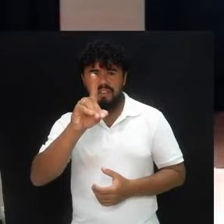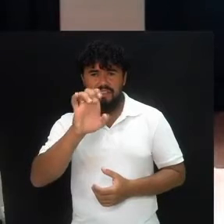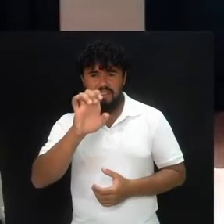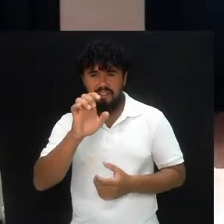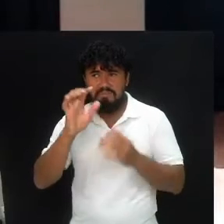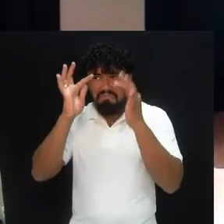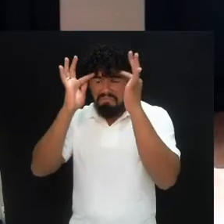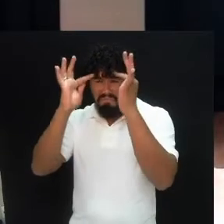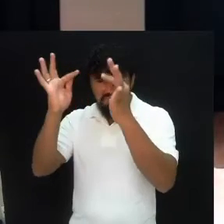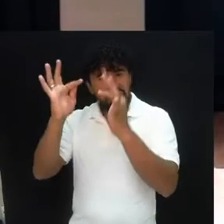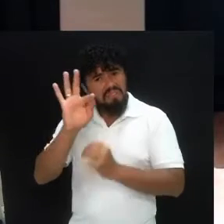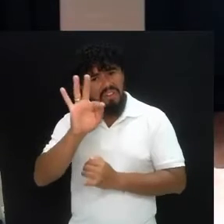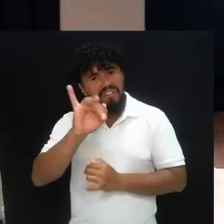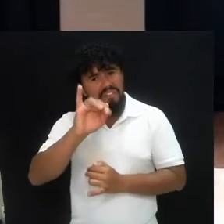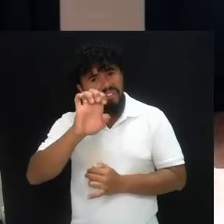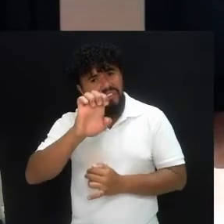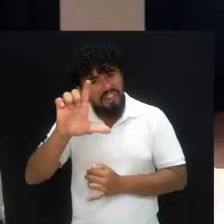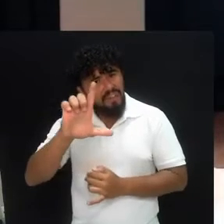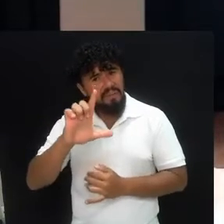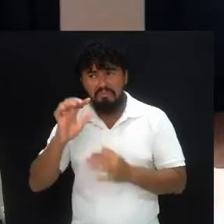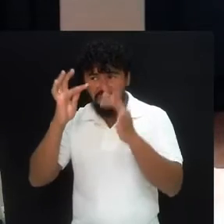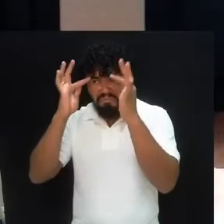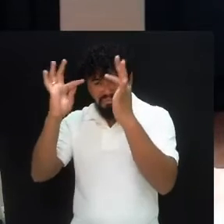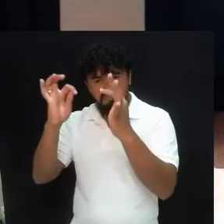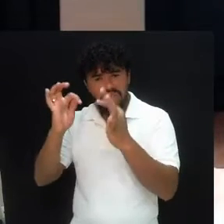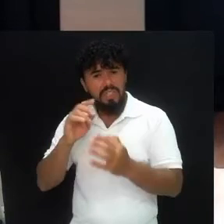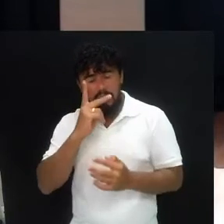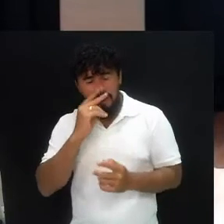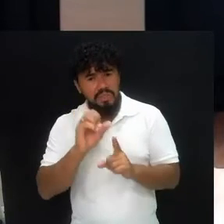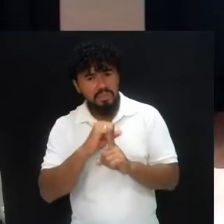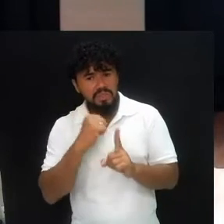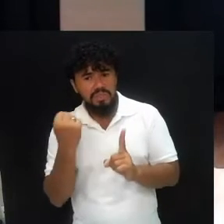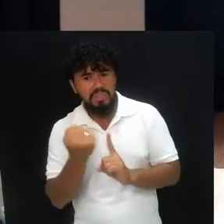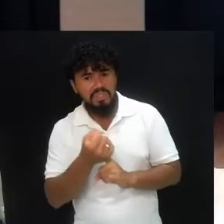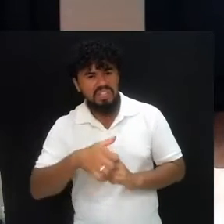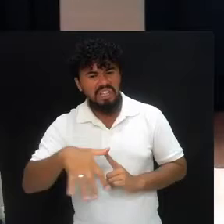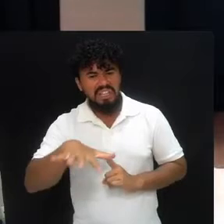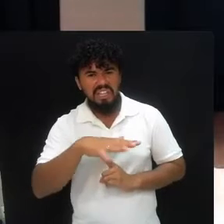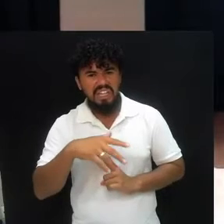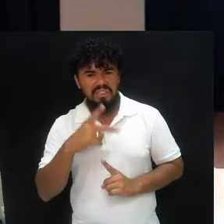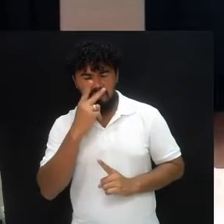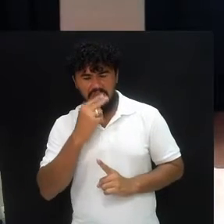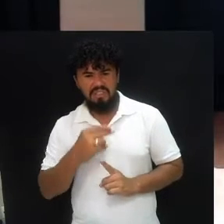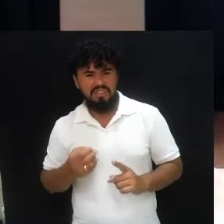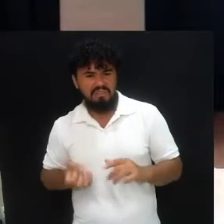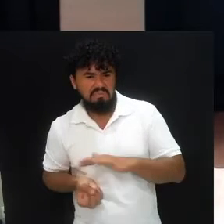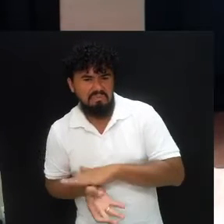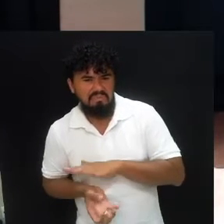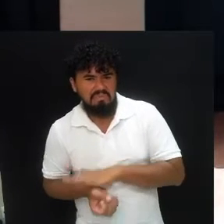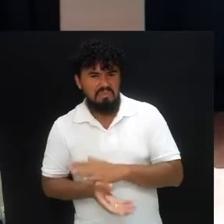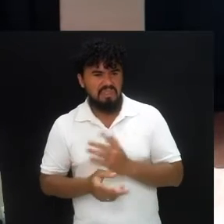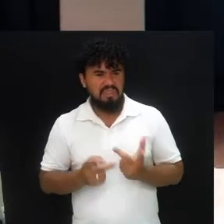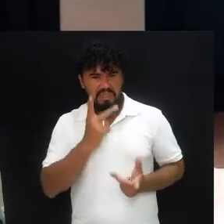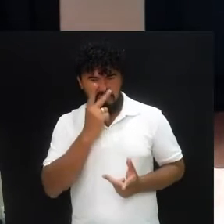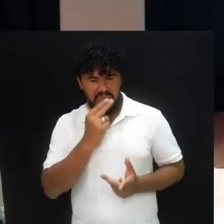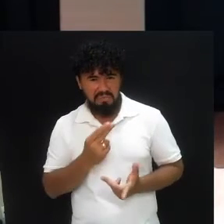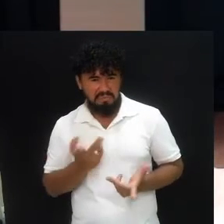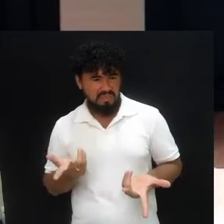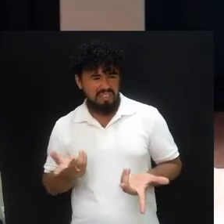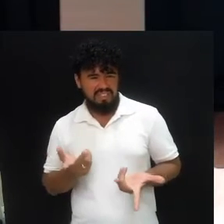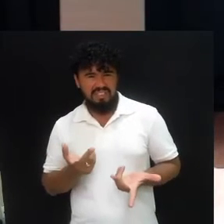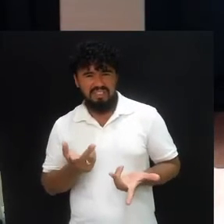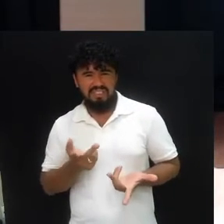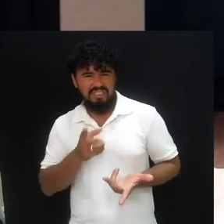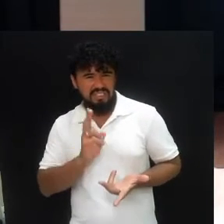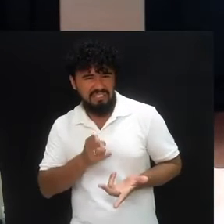Seja fiel. Ser fiel numa sociedade em que a gente vive a corrupção, a imoralidade, tem sido